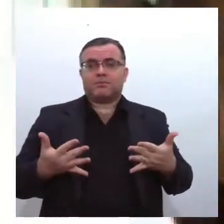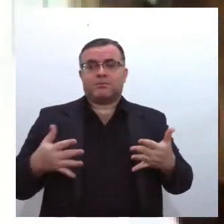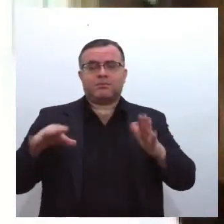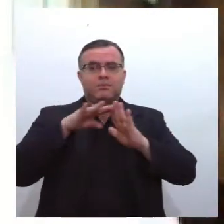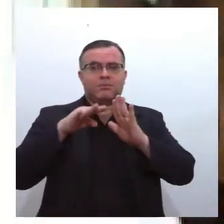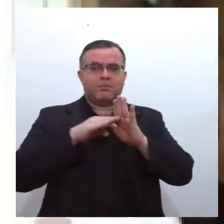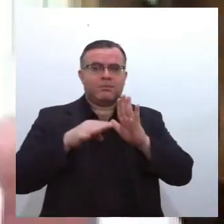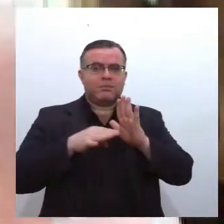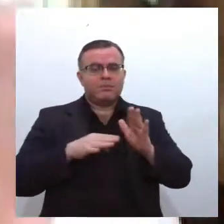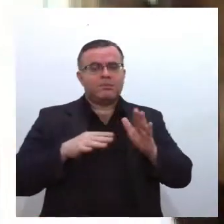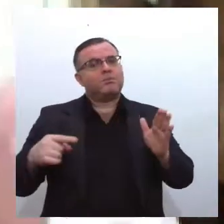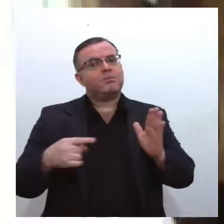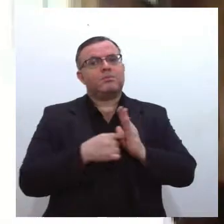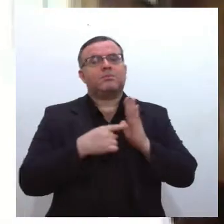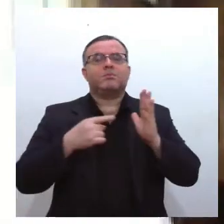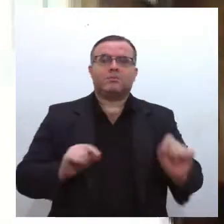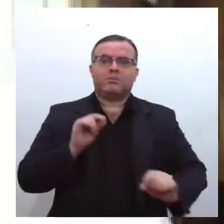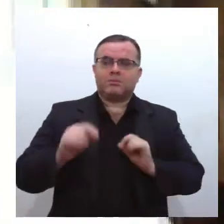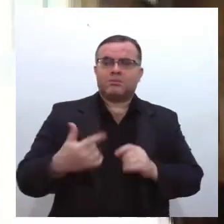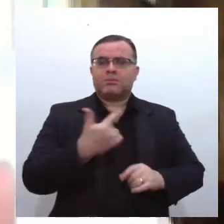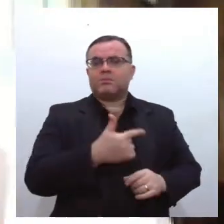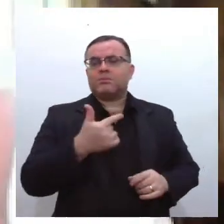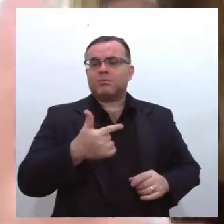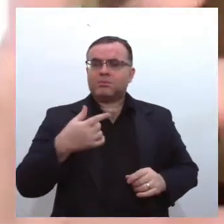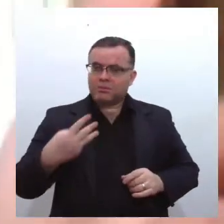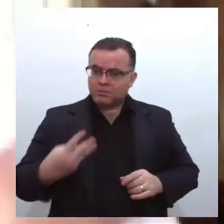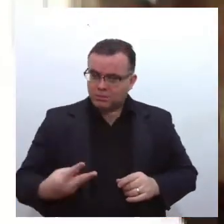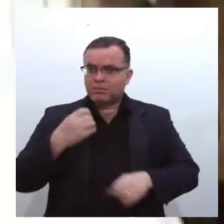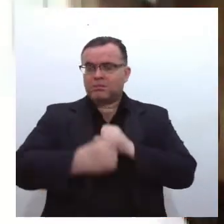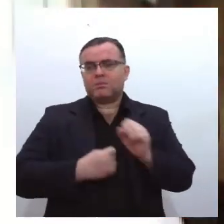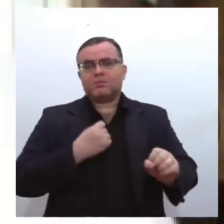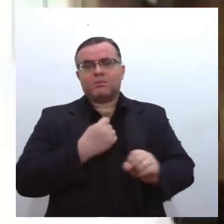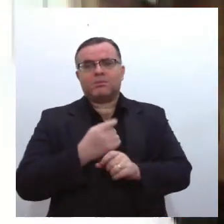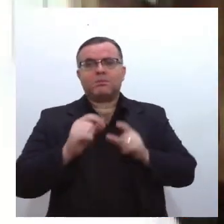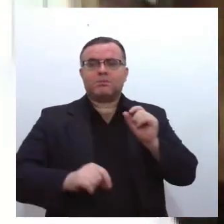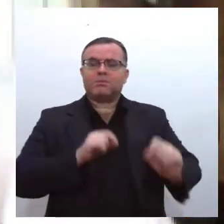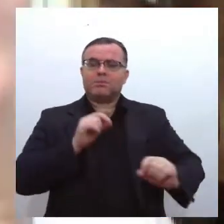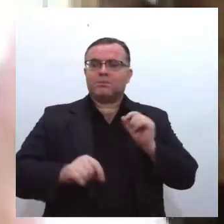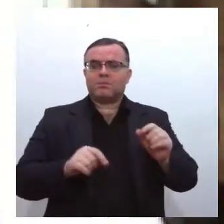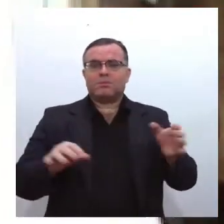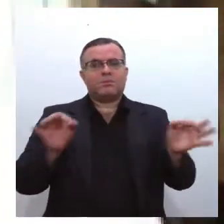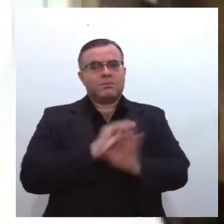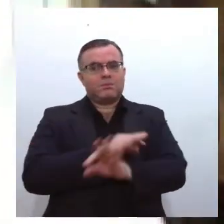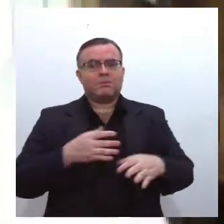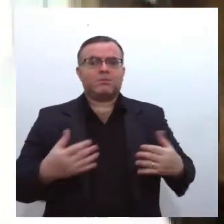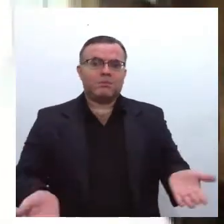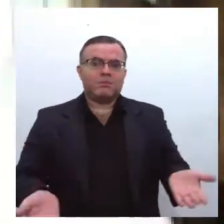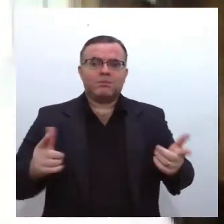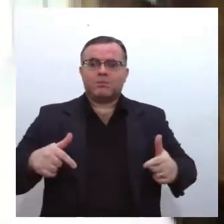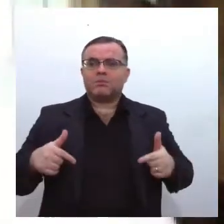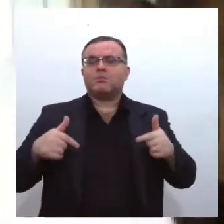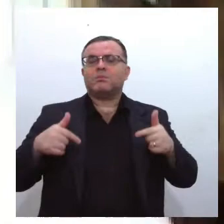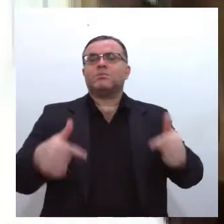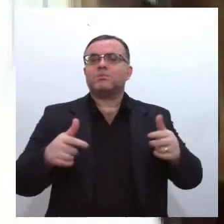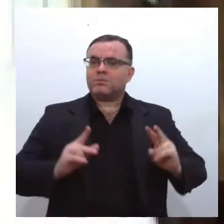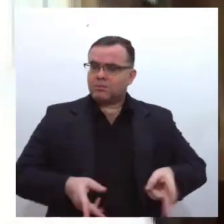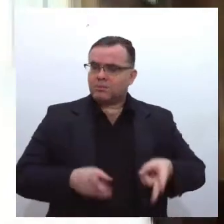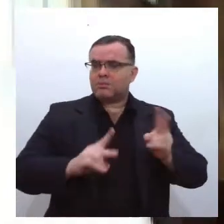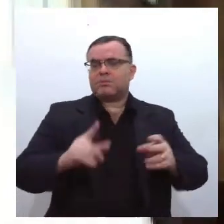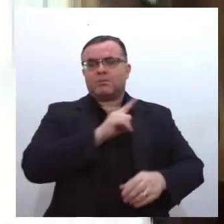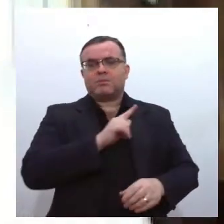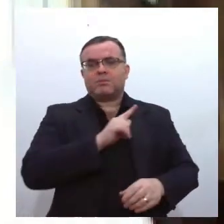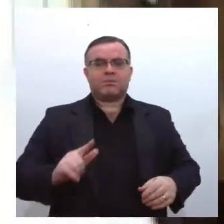da indicação 223 deste ano, que apresentei aqui na casa, onde eu defendia que o governo do